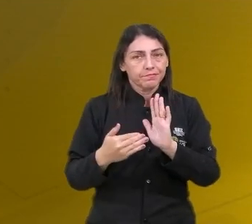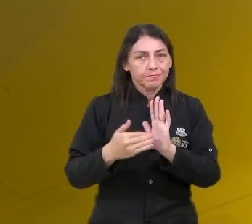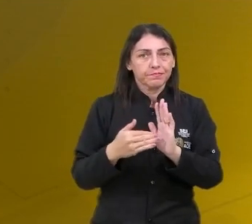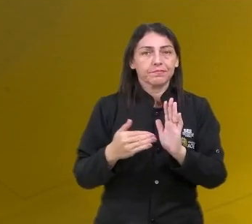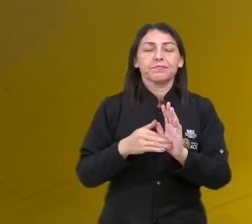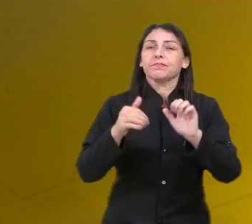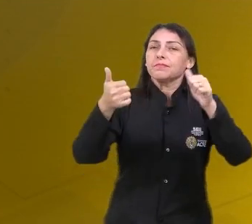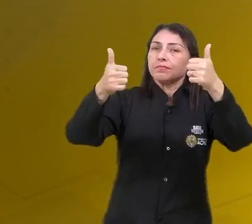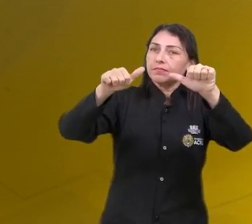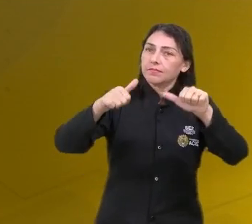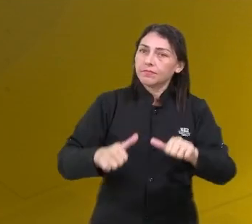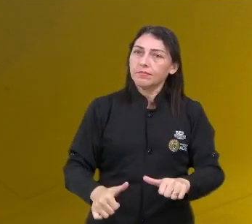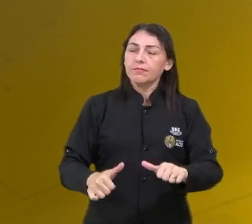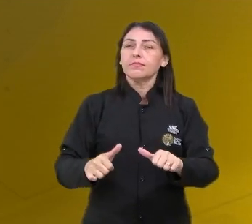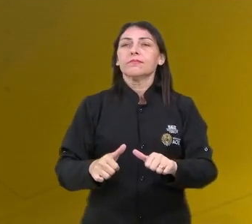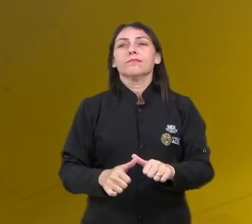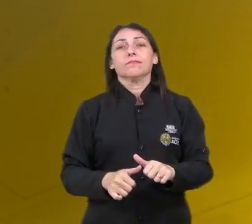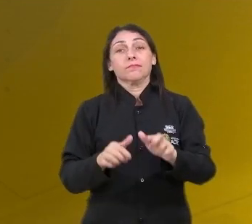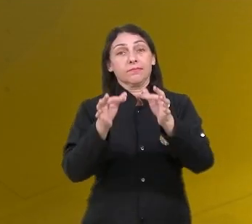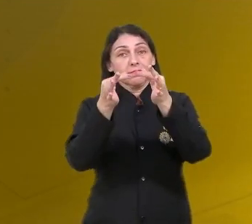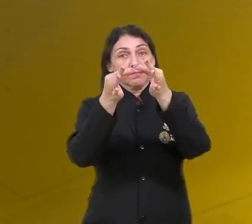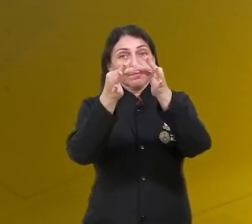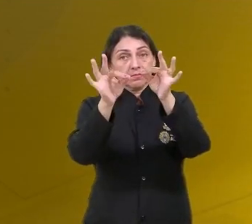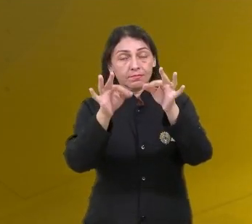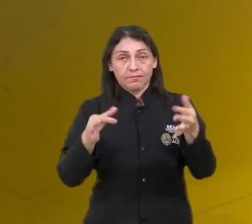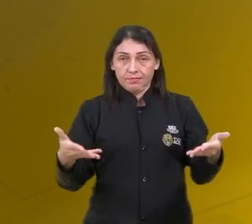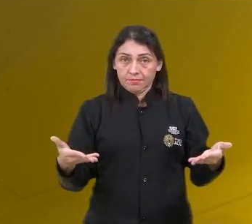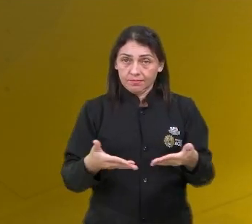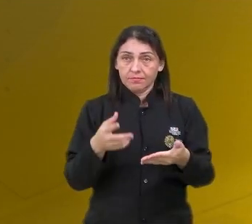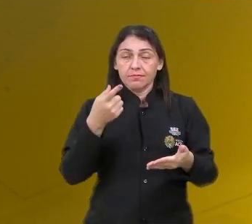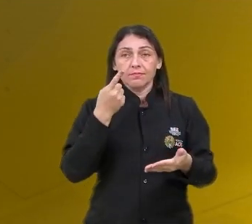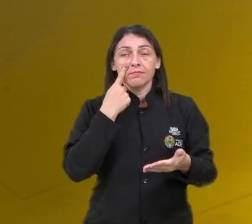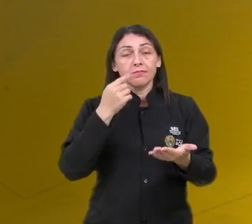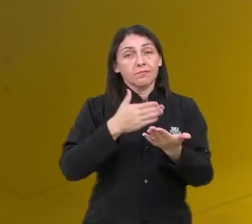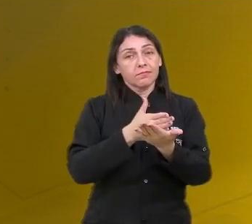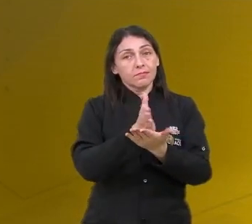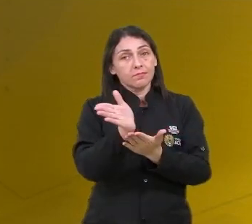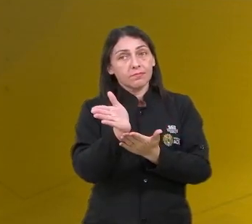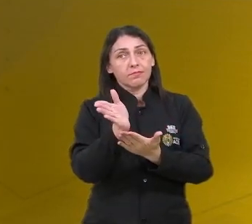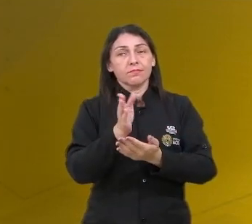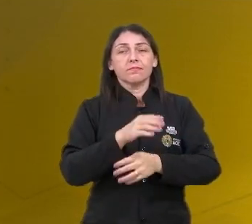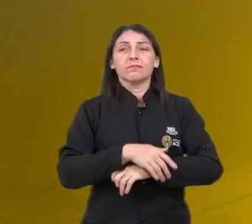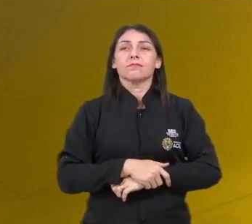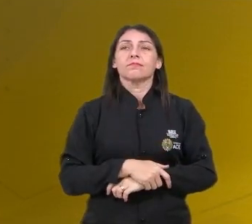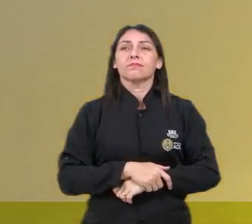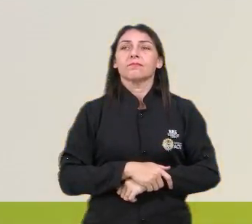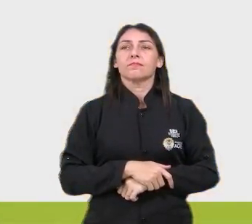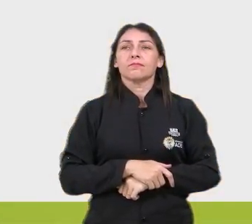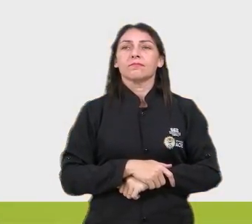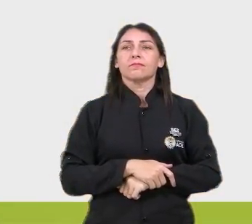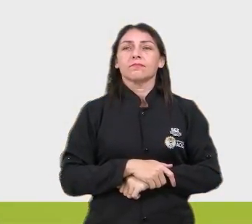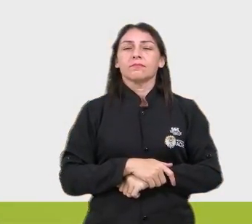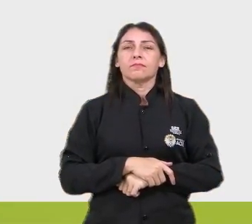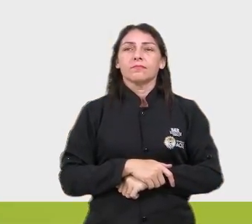é analisado na falha sintática. Agora nós vamos ver os desvios, tá? Acompanha comigo.